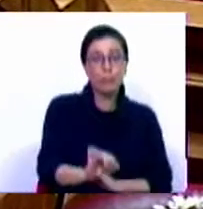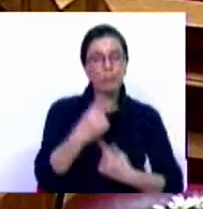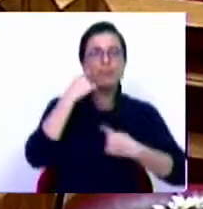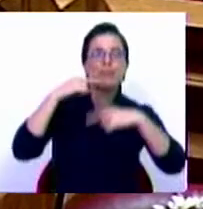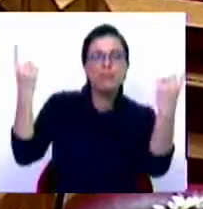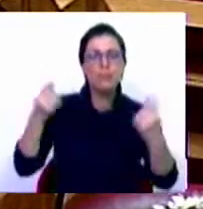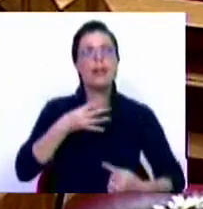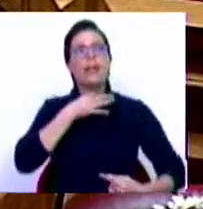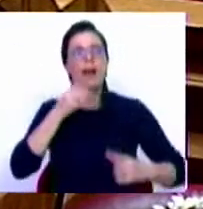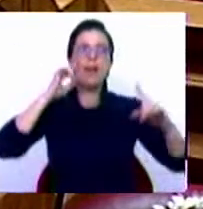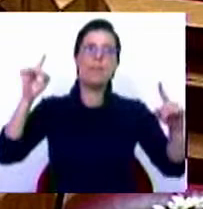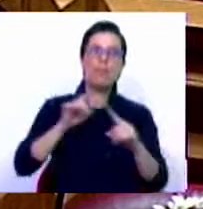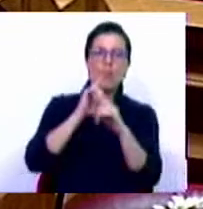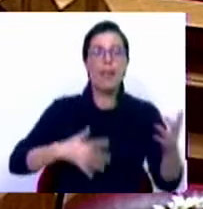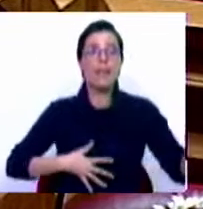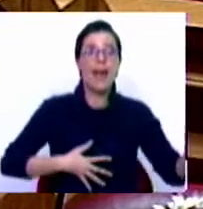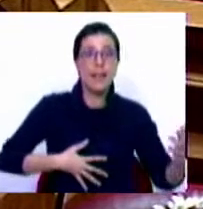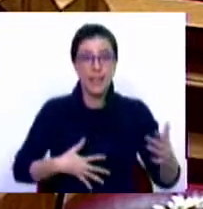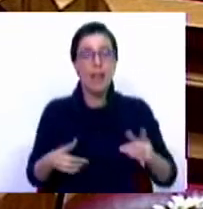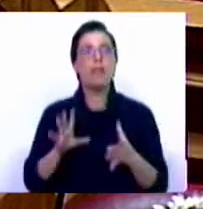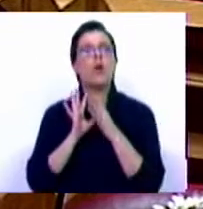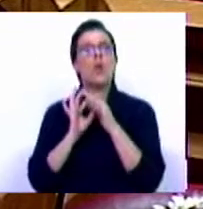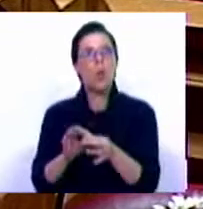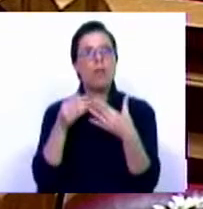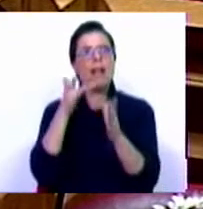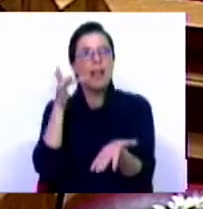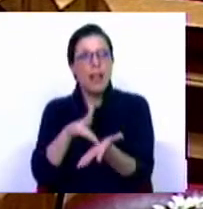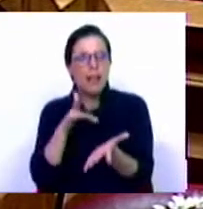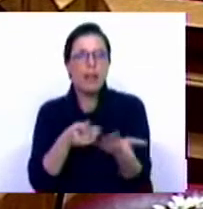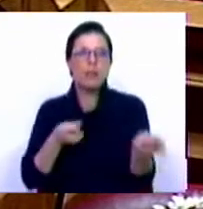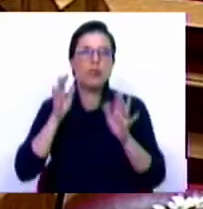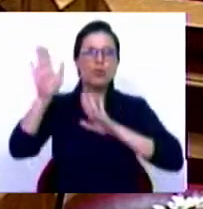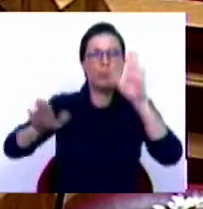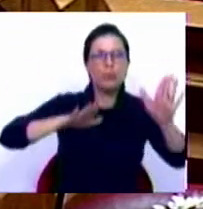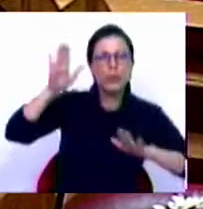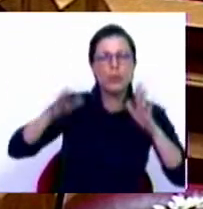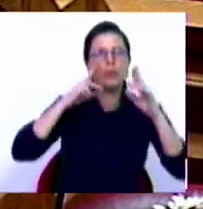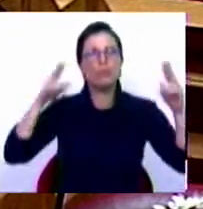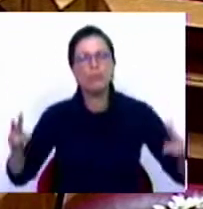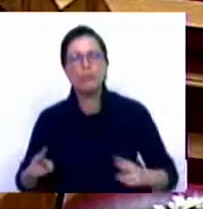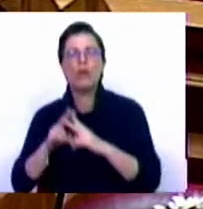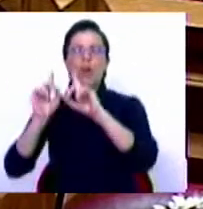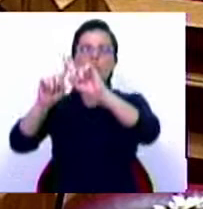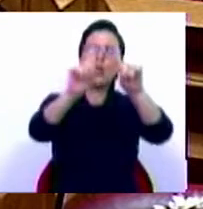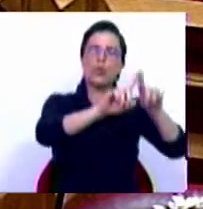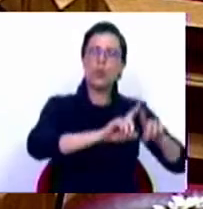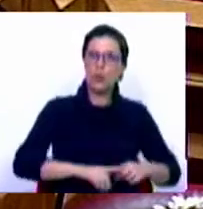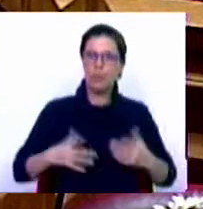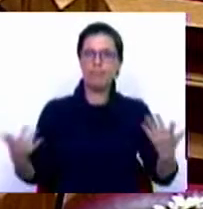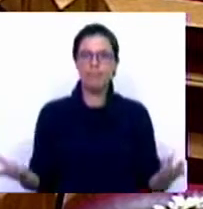divulgando o cante, a música e a dança, colaborando no lançamento de livros, organizando exposições, encontros e diversas manifestações